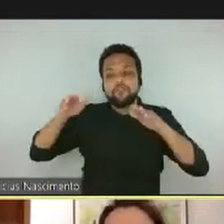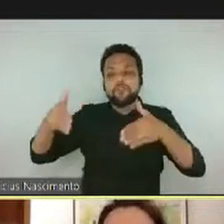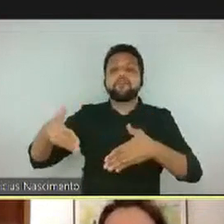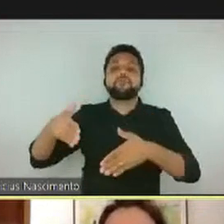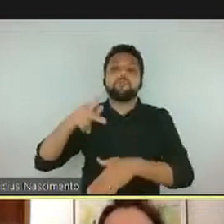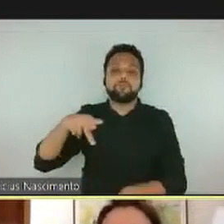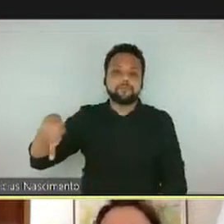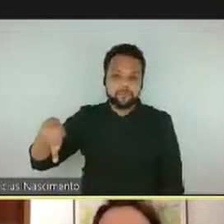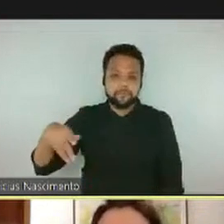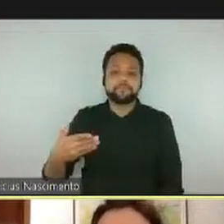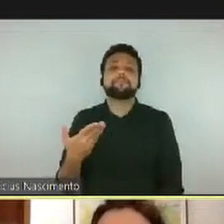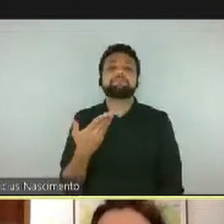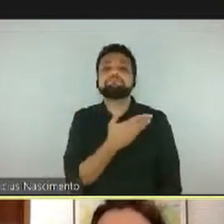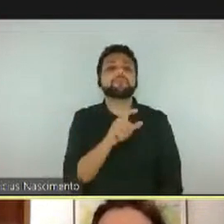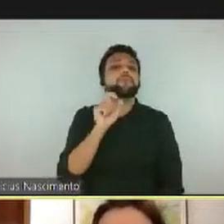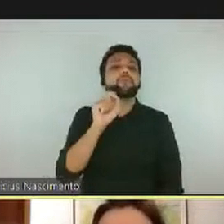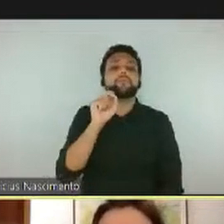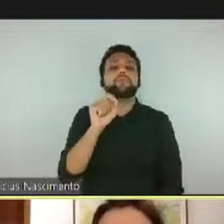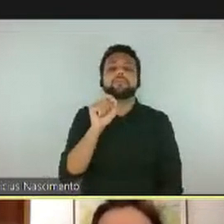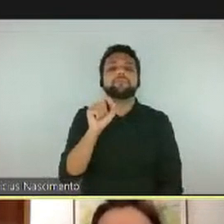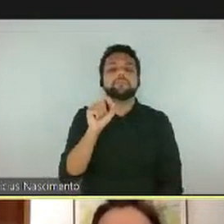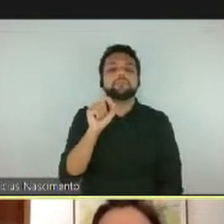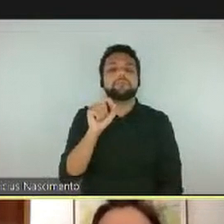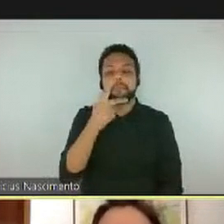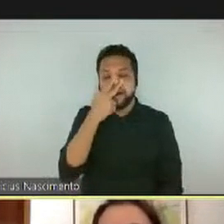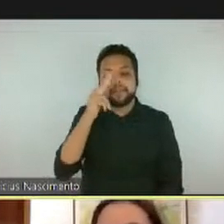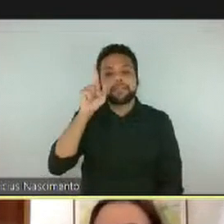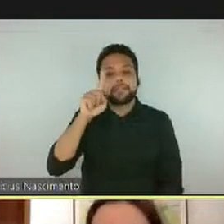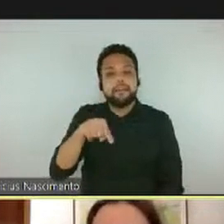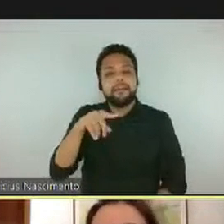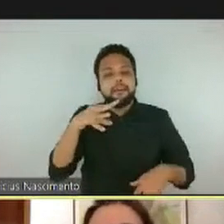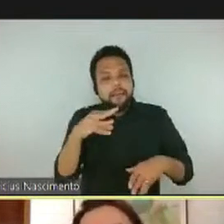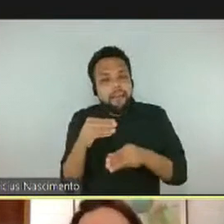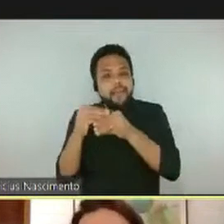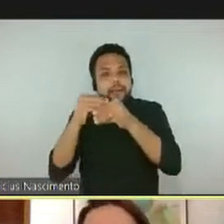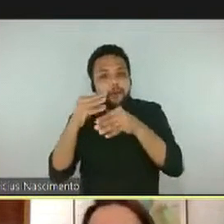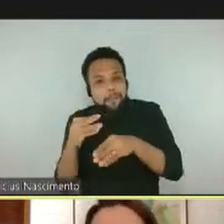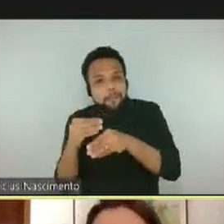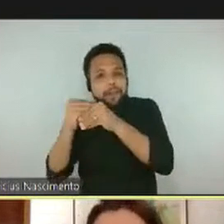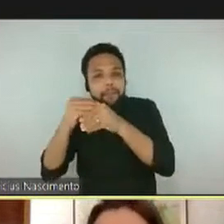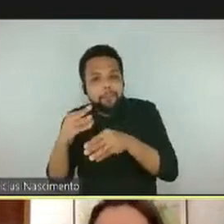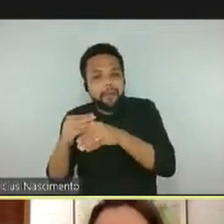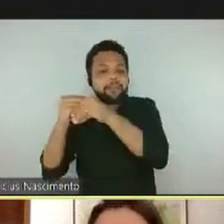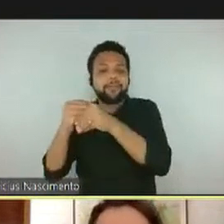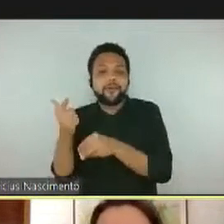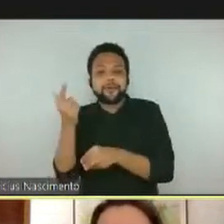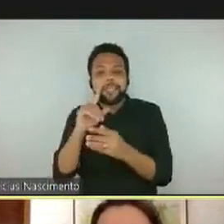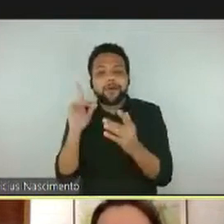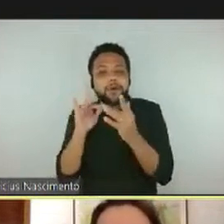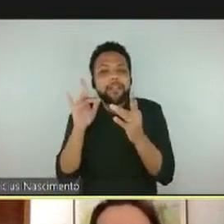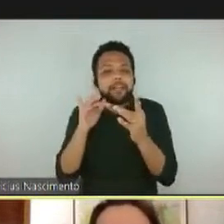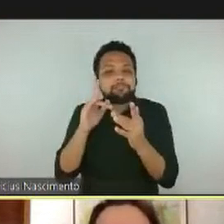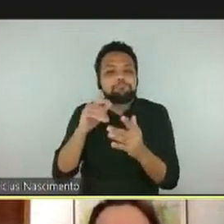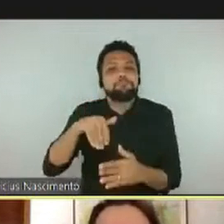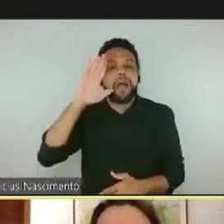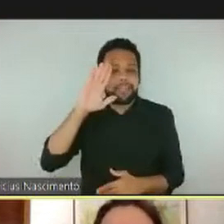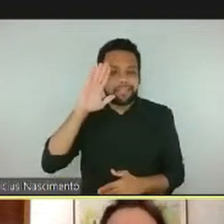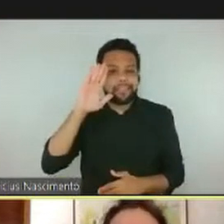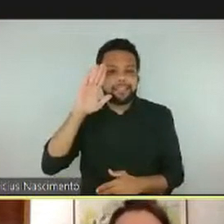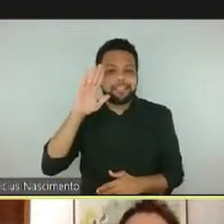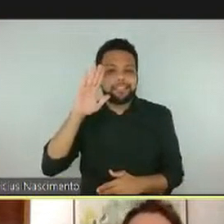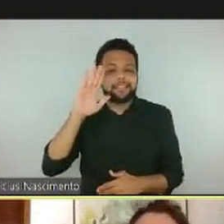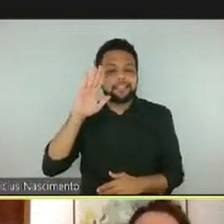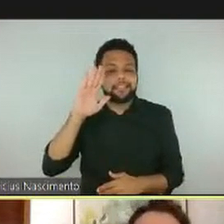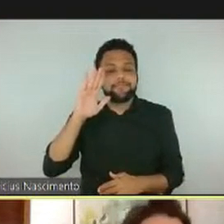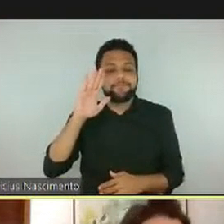Então, isso vai complementando essa possibilidade dessa aproximação um pouco maior no ambiente digital.